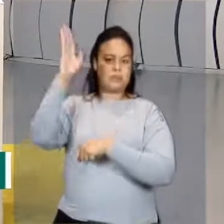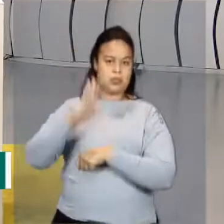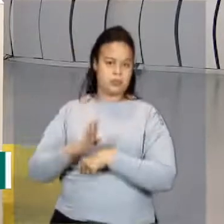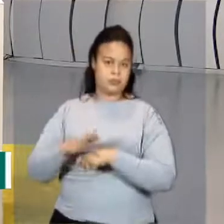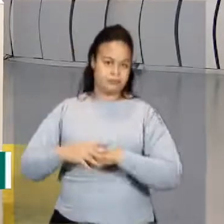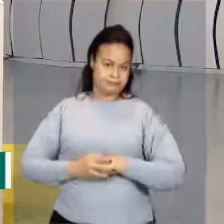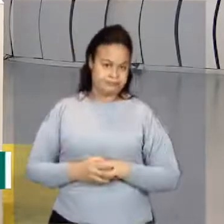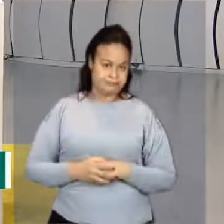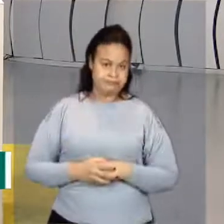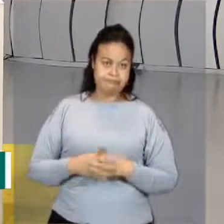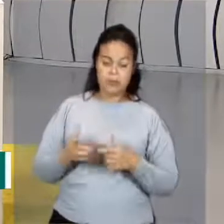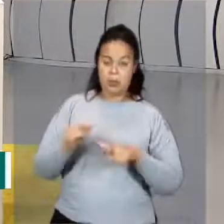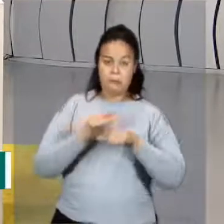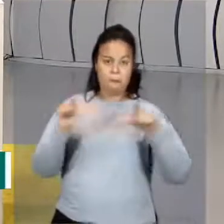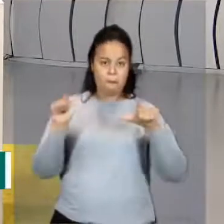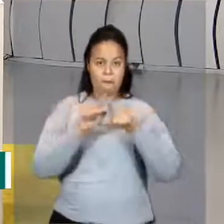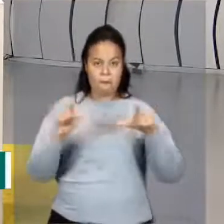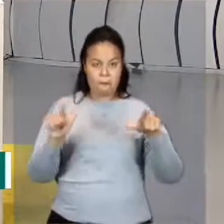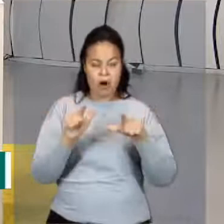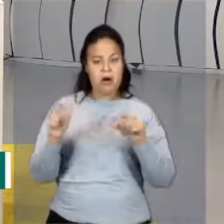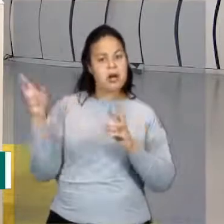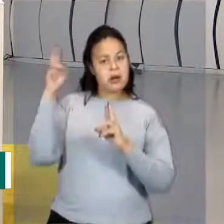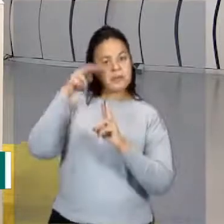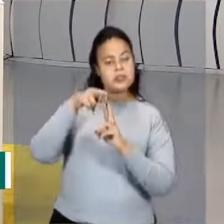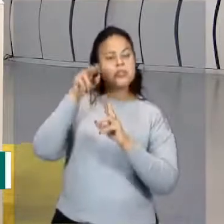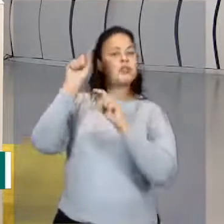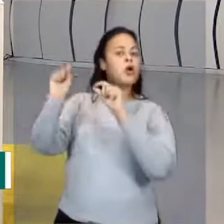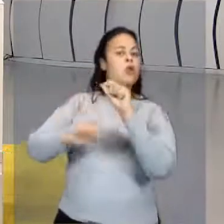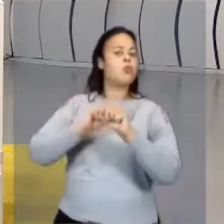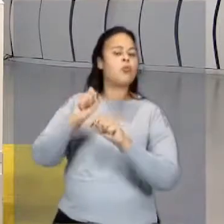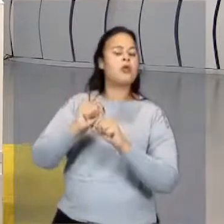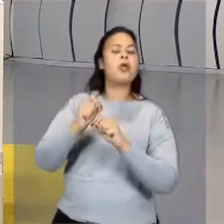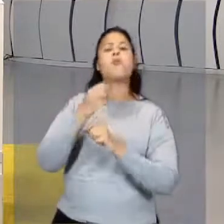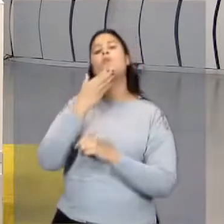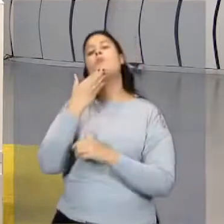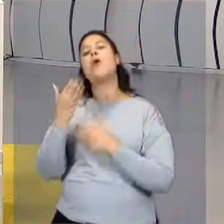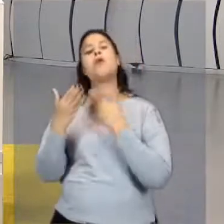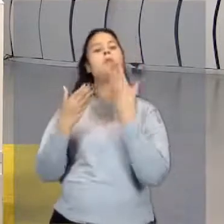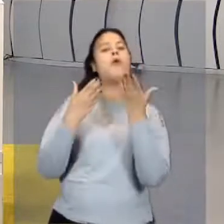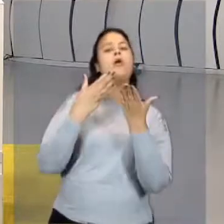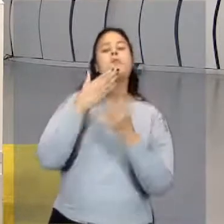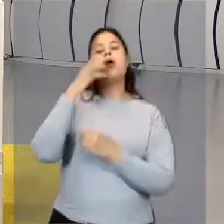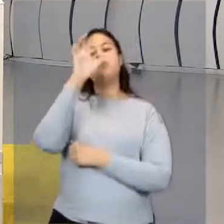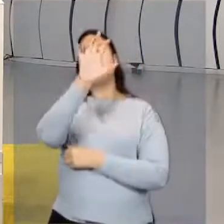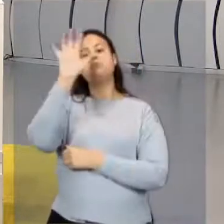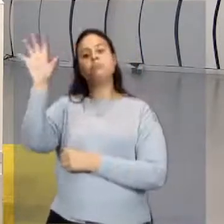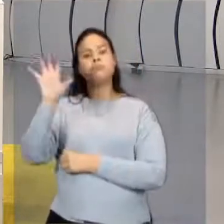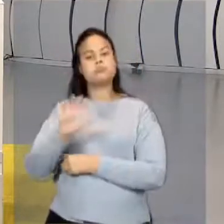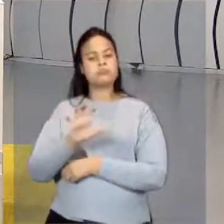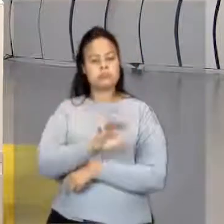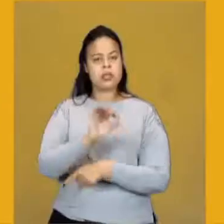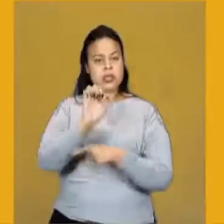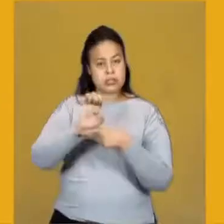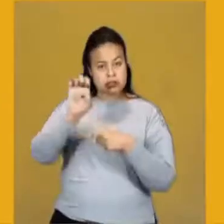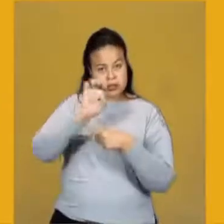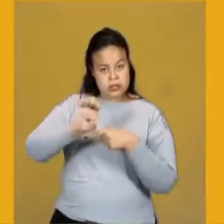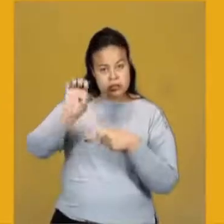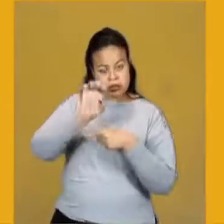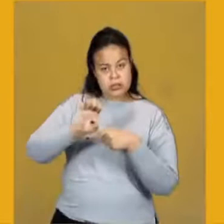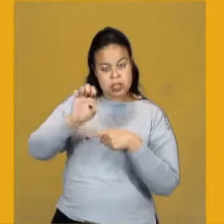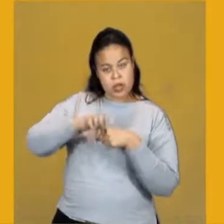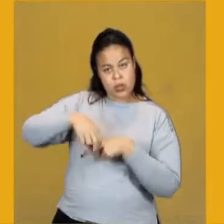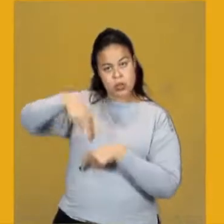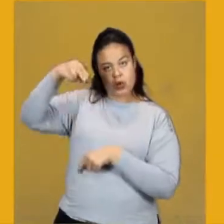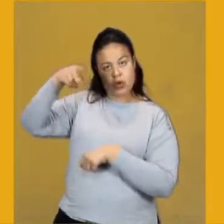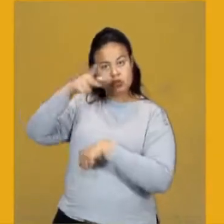no vácuo, eu estou representando aqui neste mapa quais são os estados da região norte do Brasil. Aqui nós